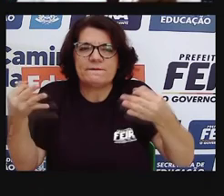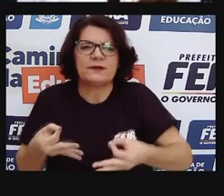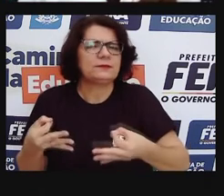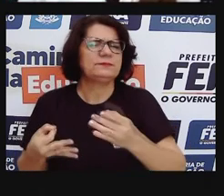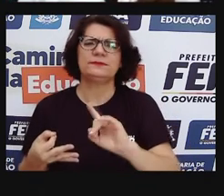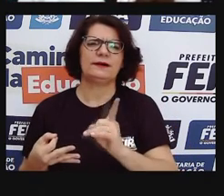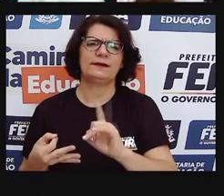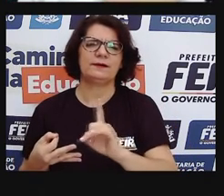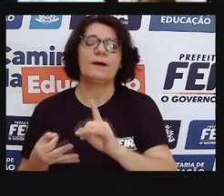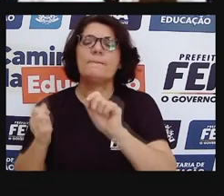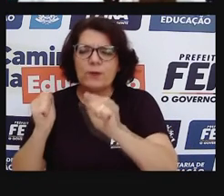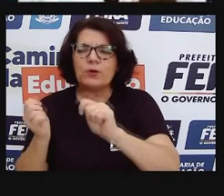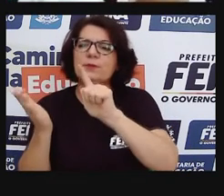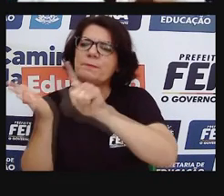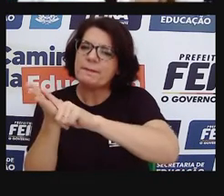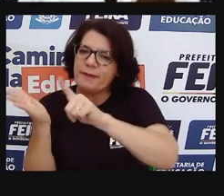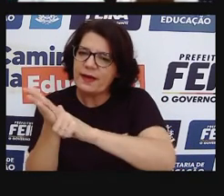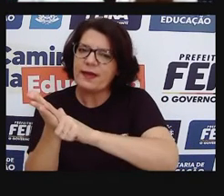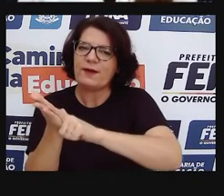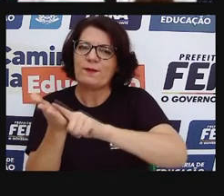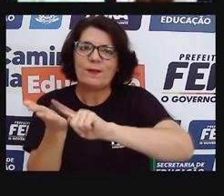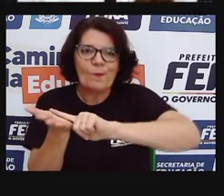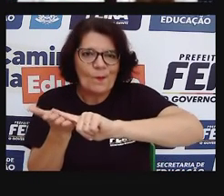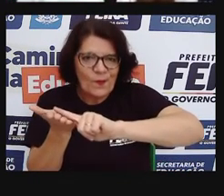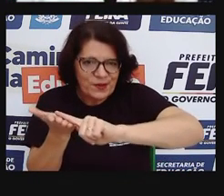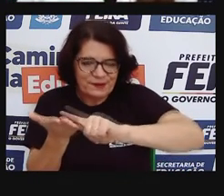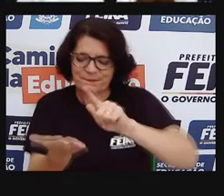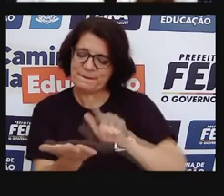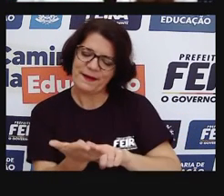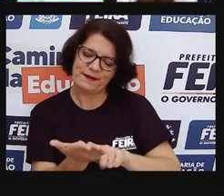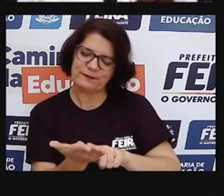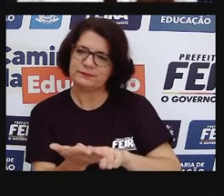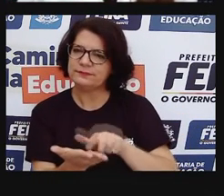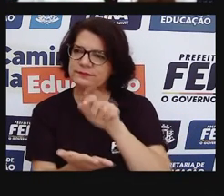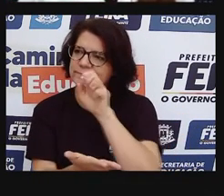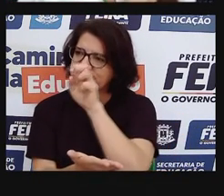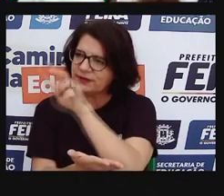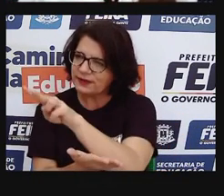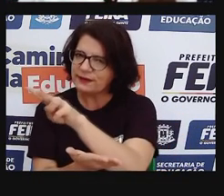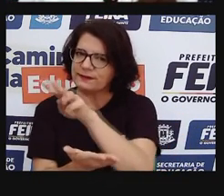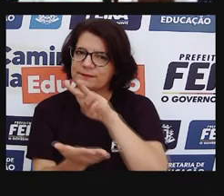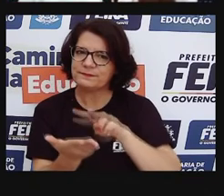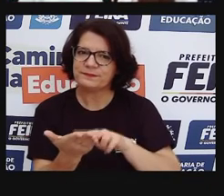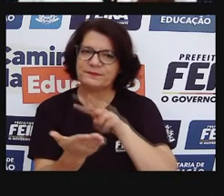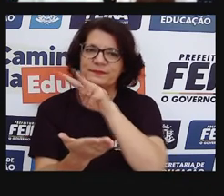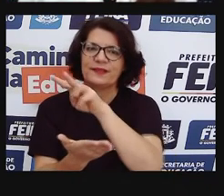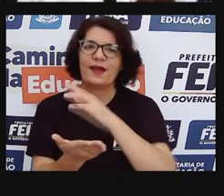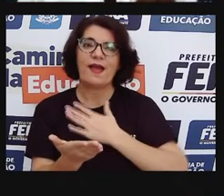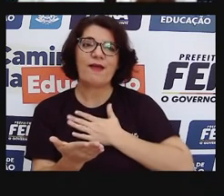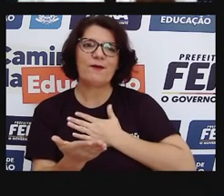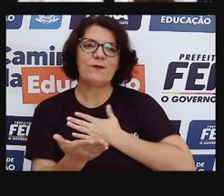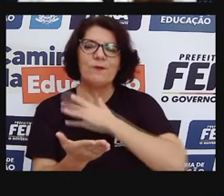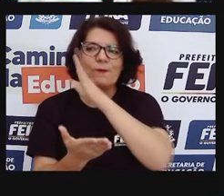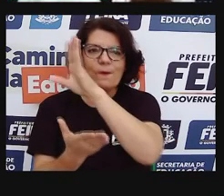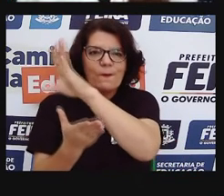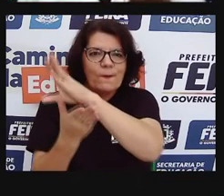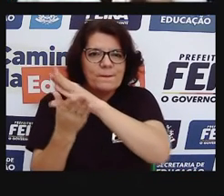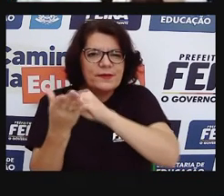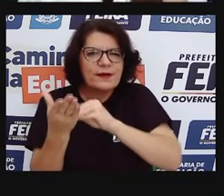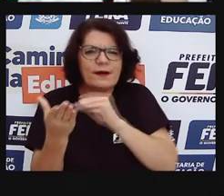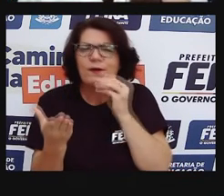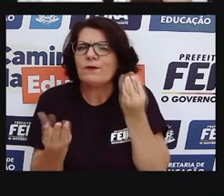uma folha de ofício ou caderno que estiver disponível, e vamos fazer uma releitura. O que é uma